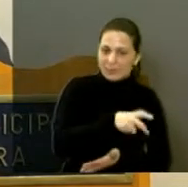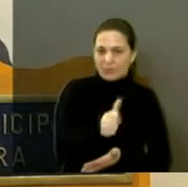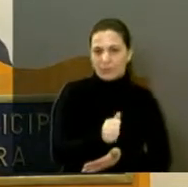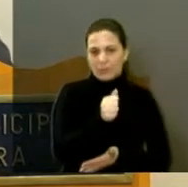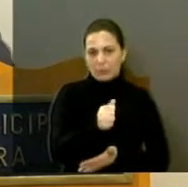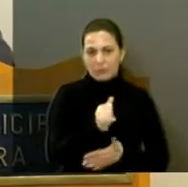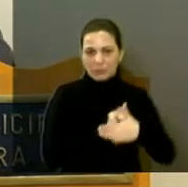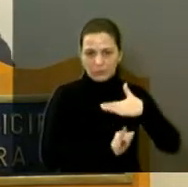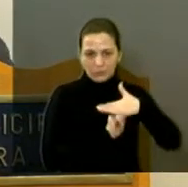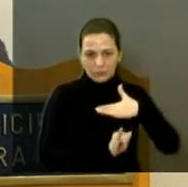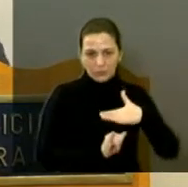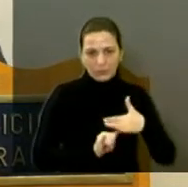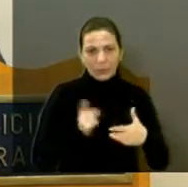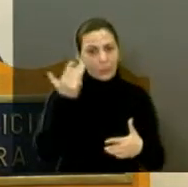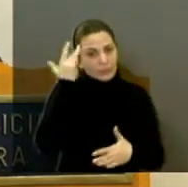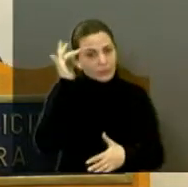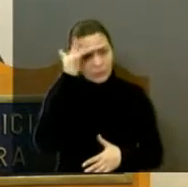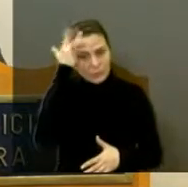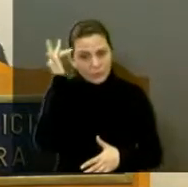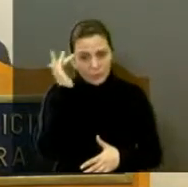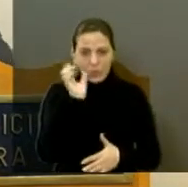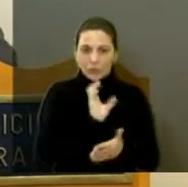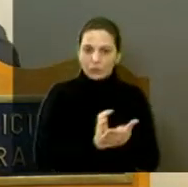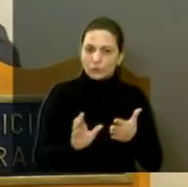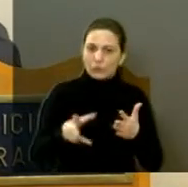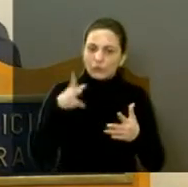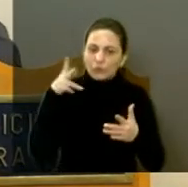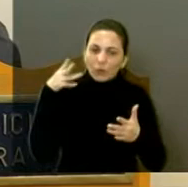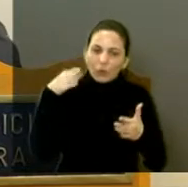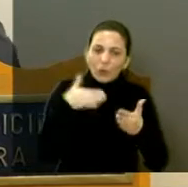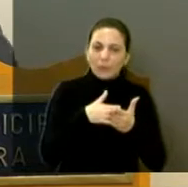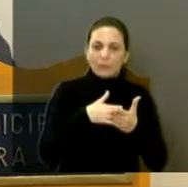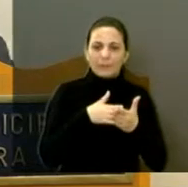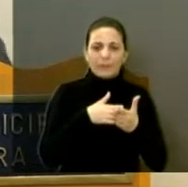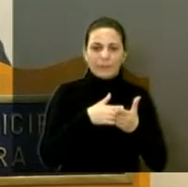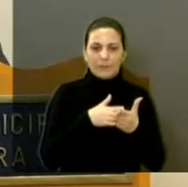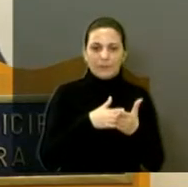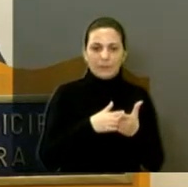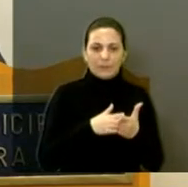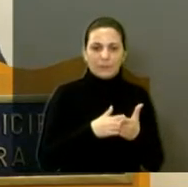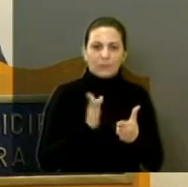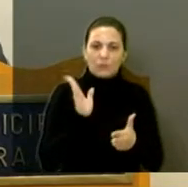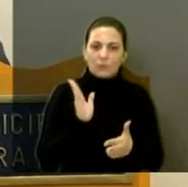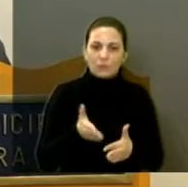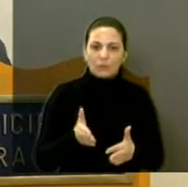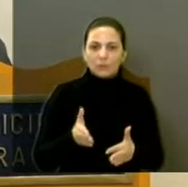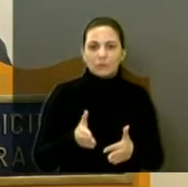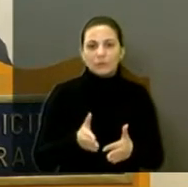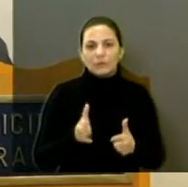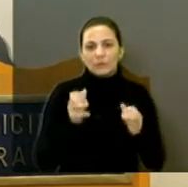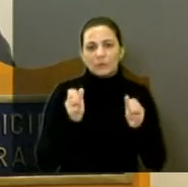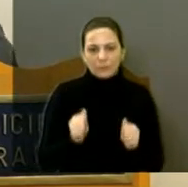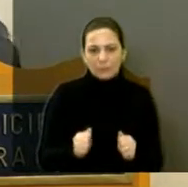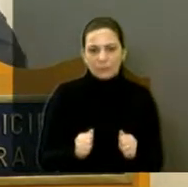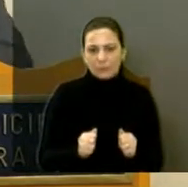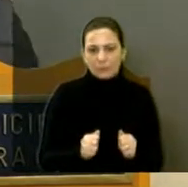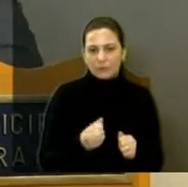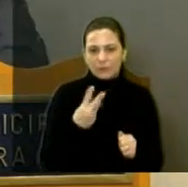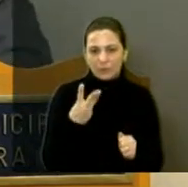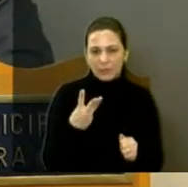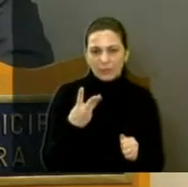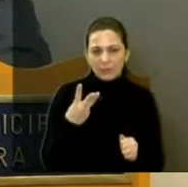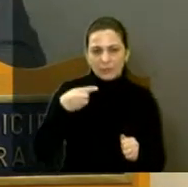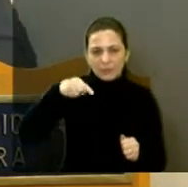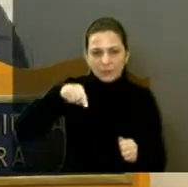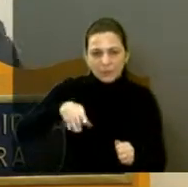E também, para quem não sabe, recursos bloqueados. Hoje, posso falar para você que 3 mil